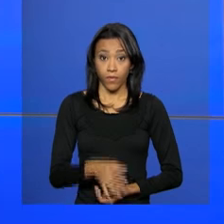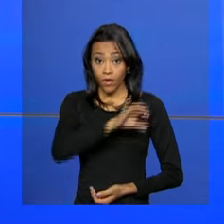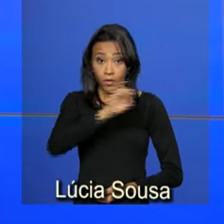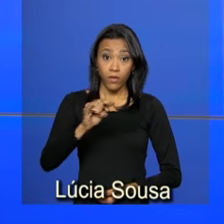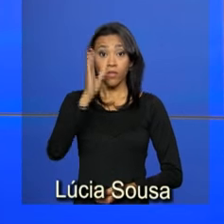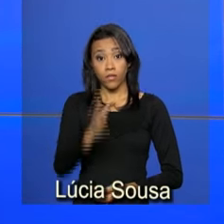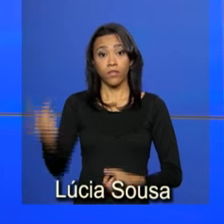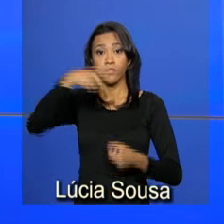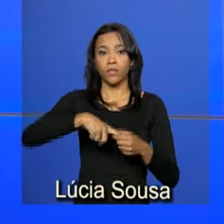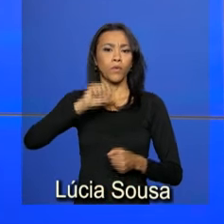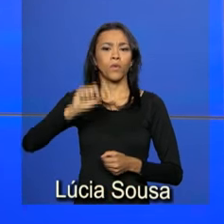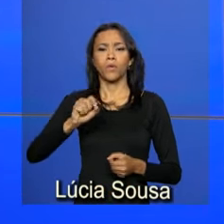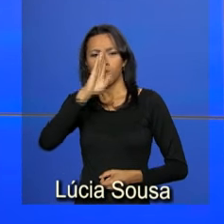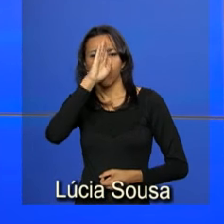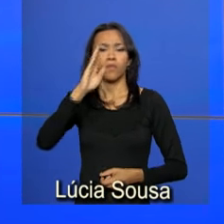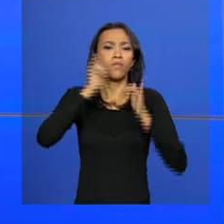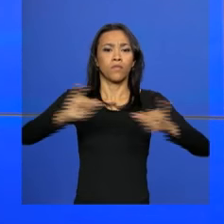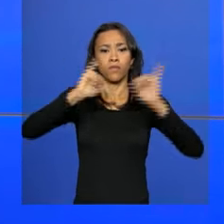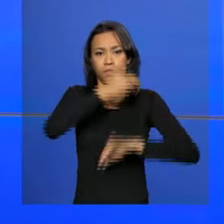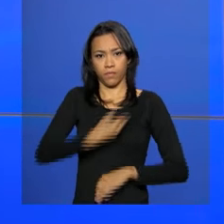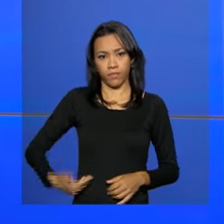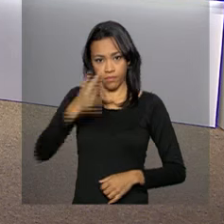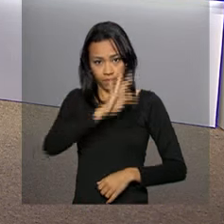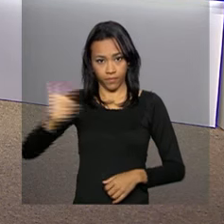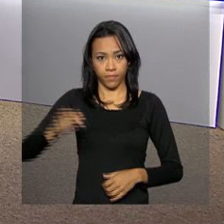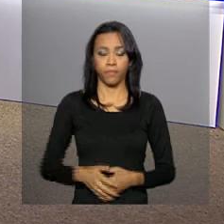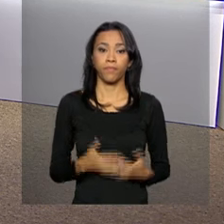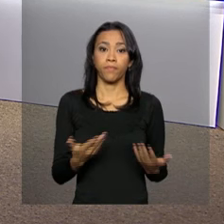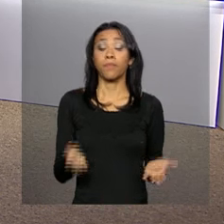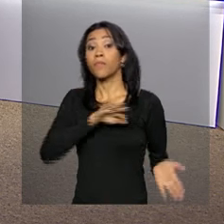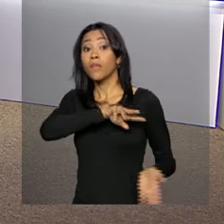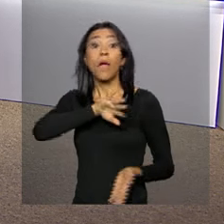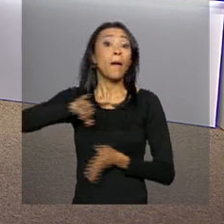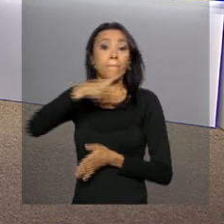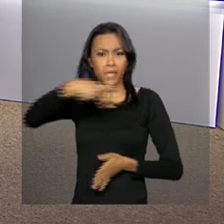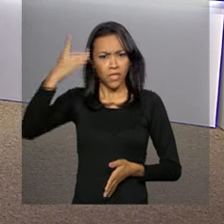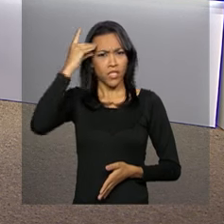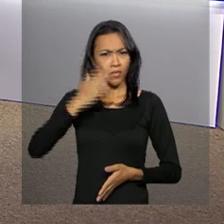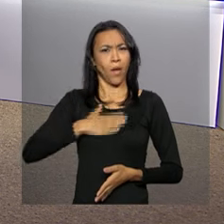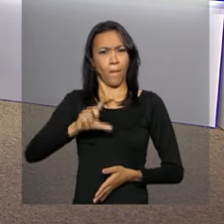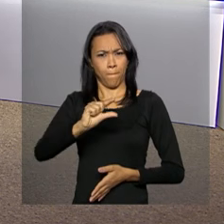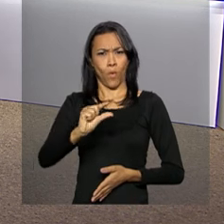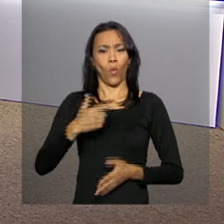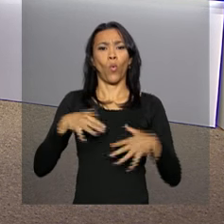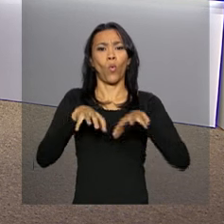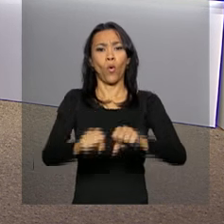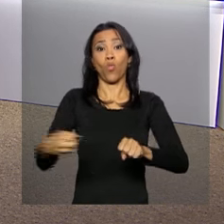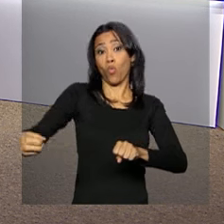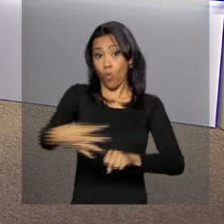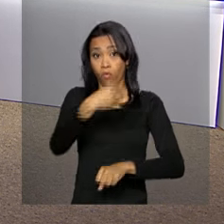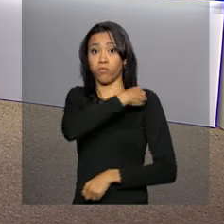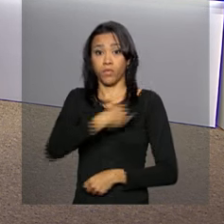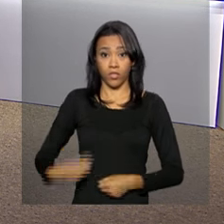Olá, voltamos com as principais notícias do governo federal. A presidenta Dilma Rousseff deu posse há pouco aos novos ministros da